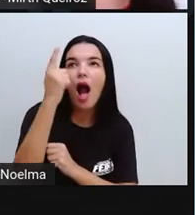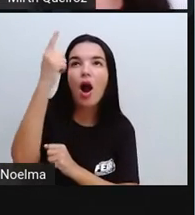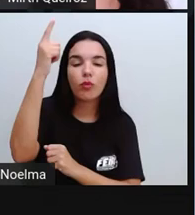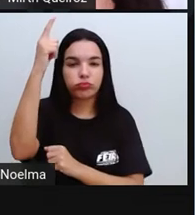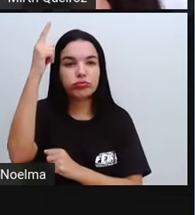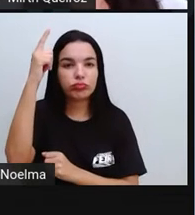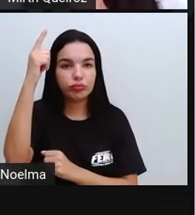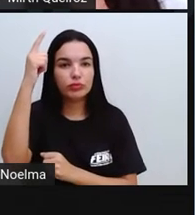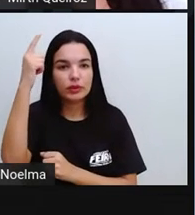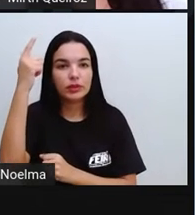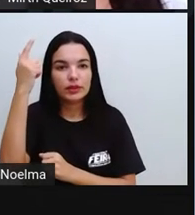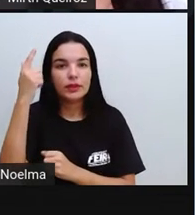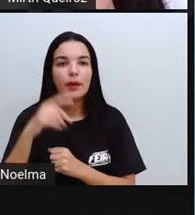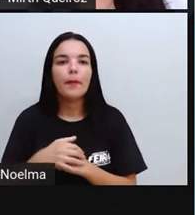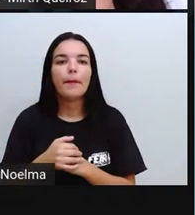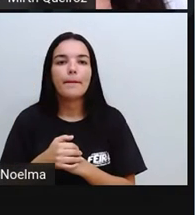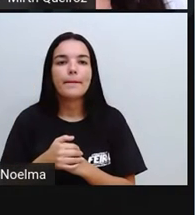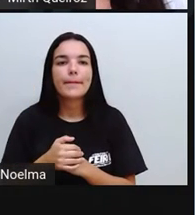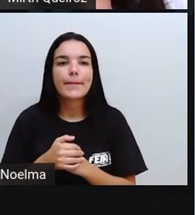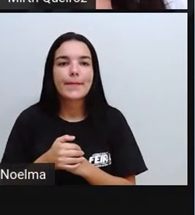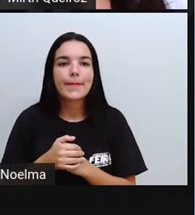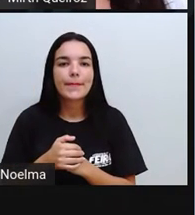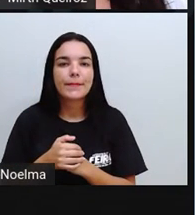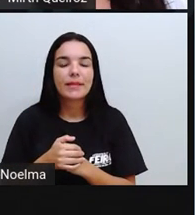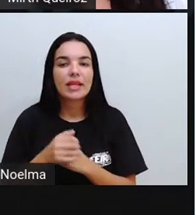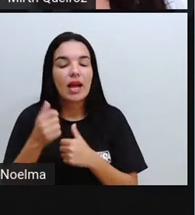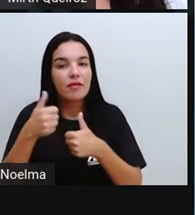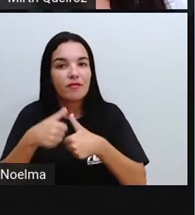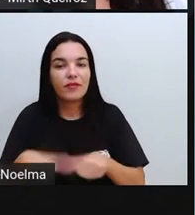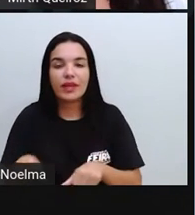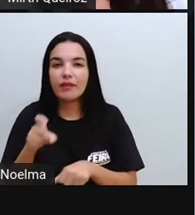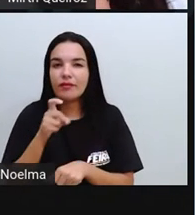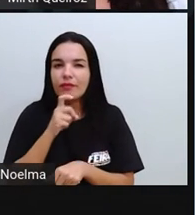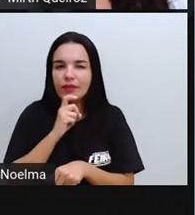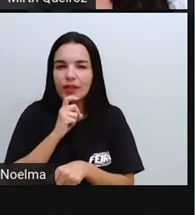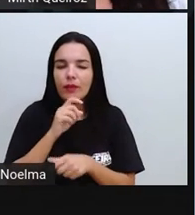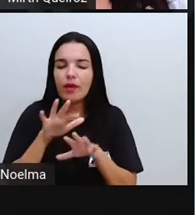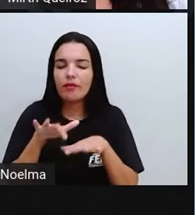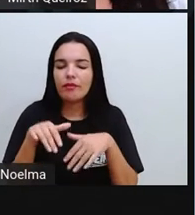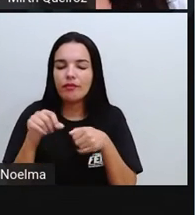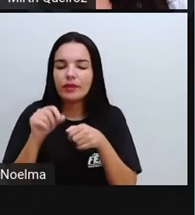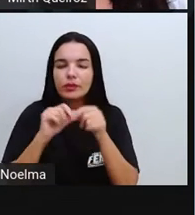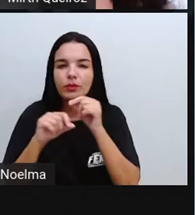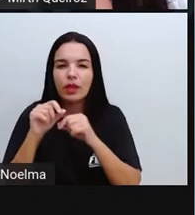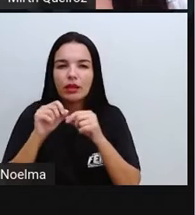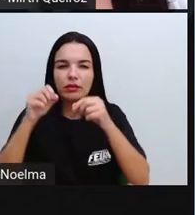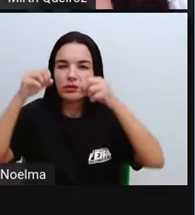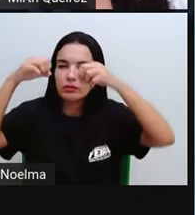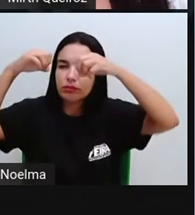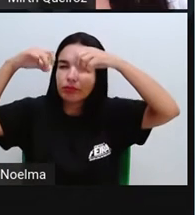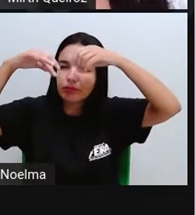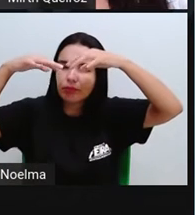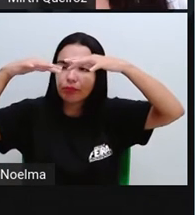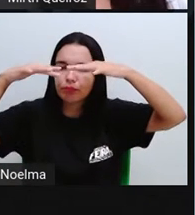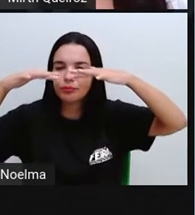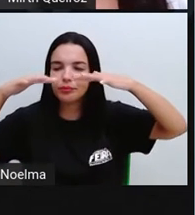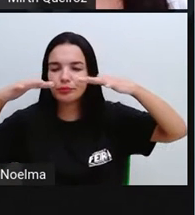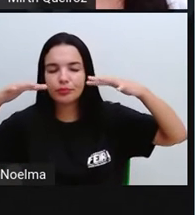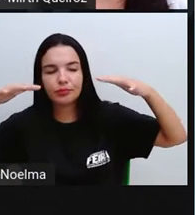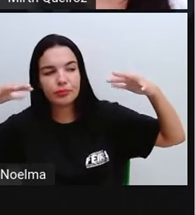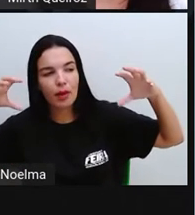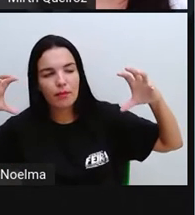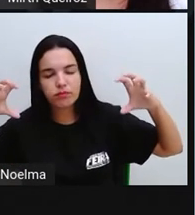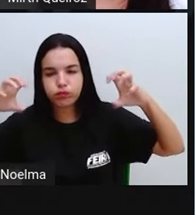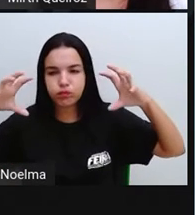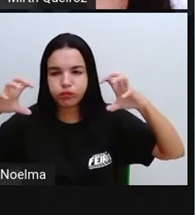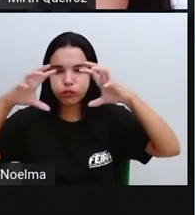altitudes, né? Vai ficar mais frio, ela vai se condensar, vai virar cristalzinhos de gelo, que é o que vai formar a nuvem, ou seja,